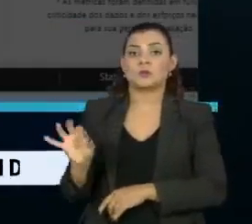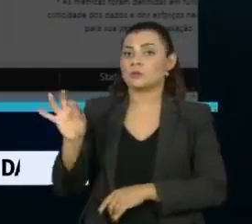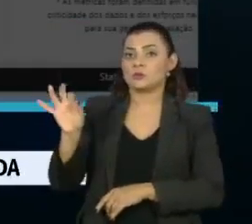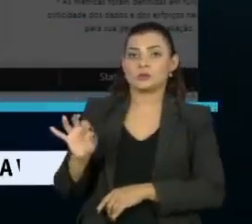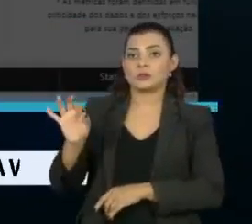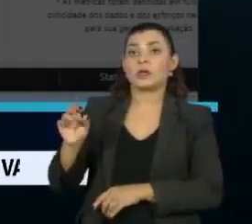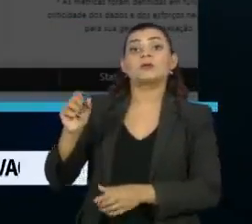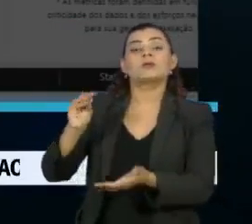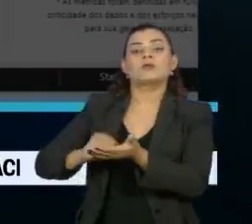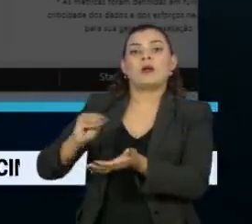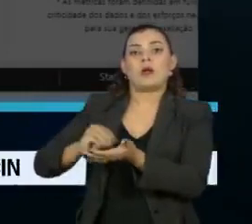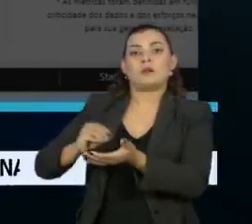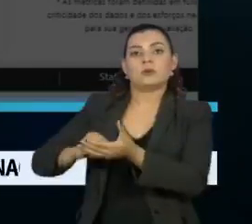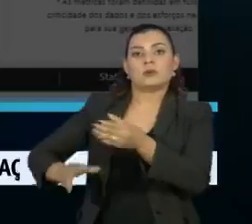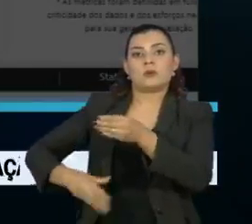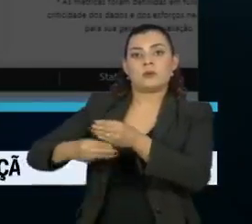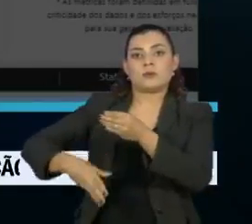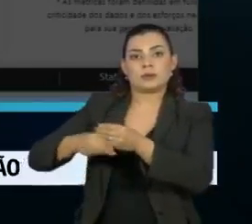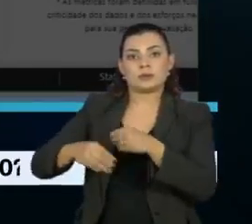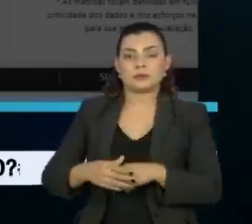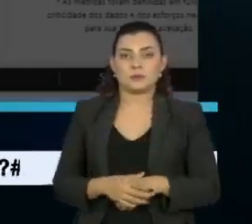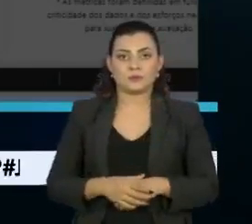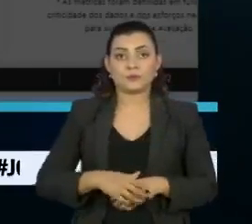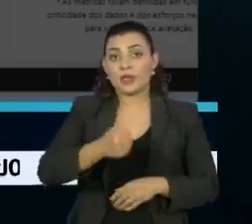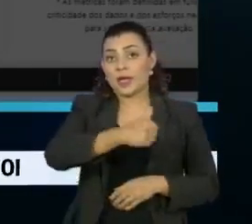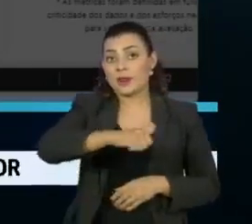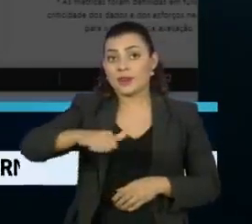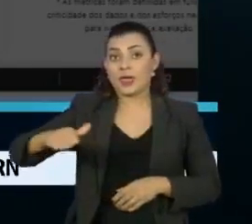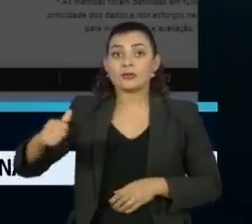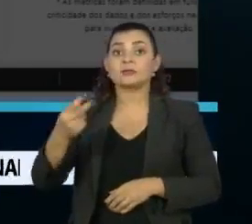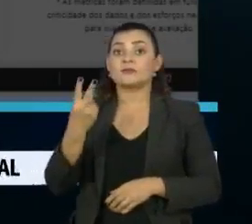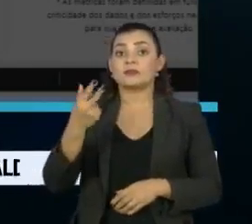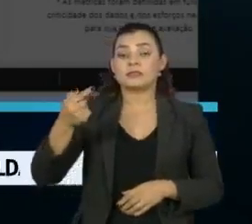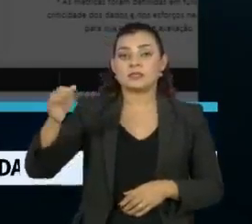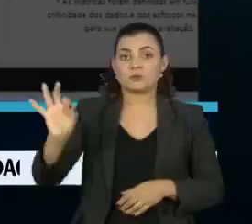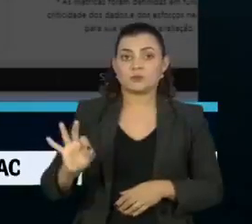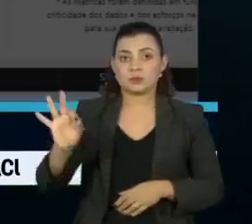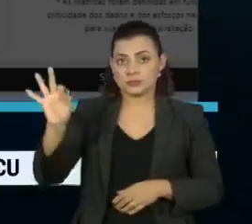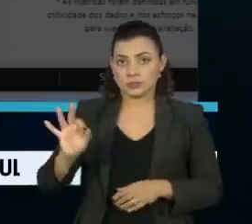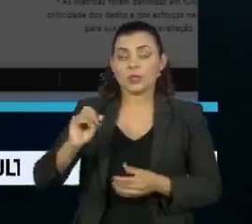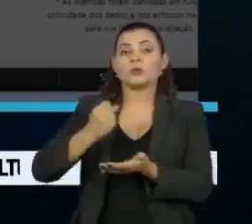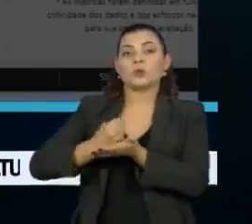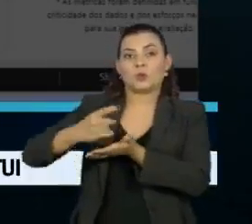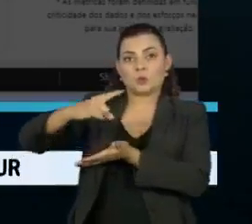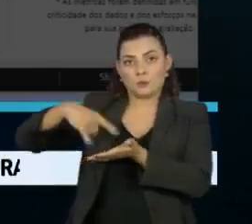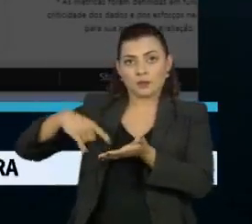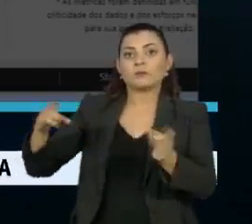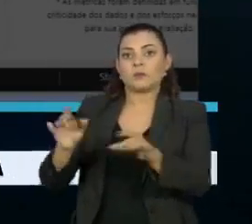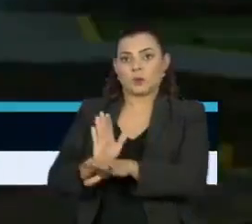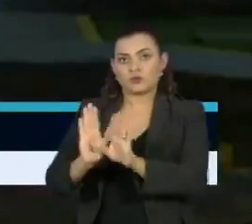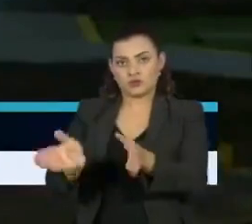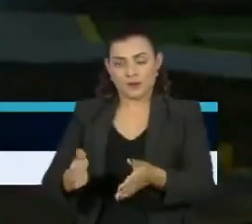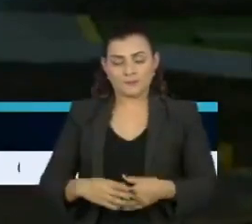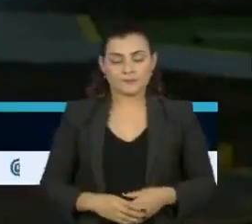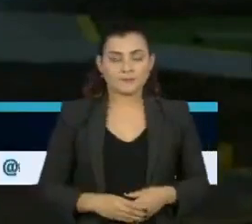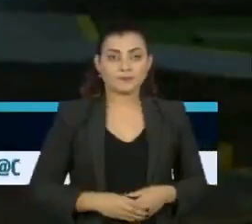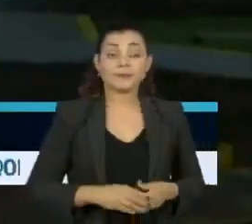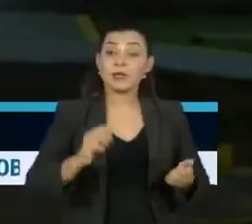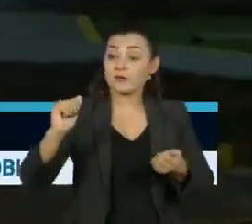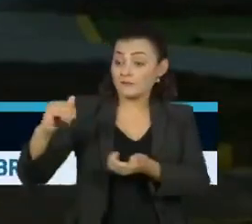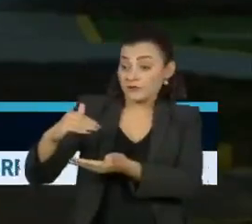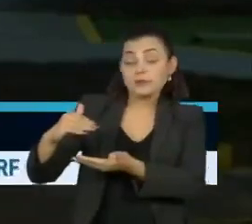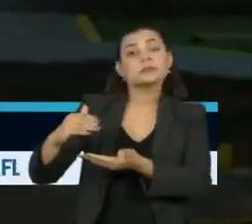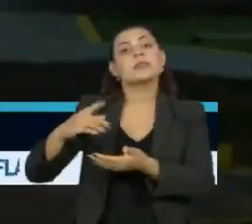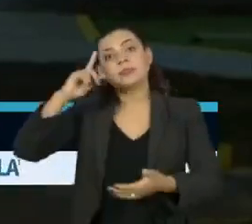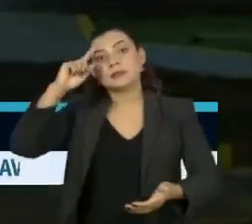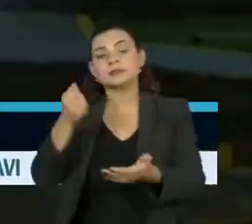% pendentes de complementação. E a análise de pouco mais de 27% dos documentos foi concluída. A Anvisa deve